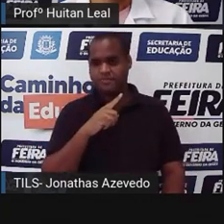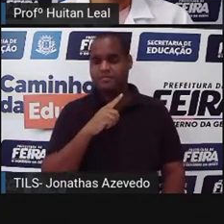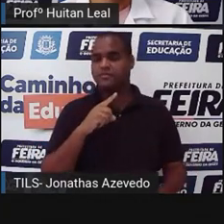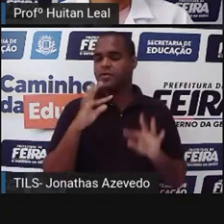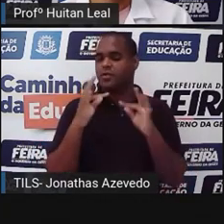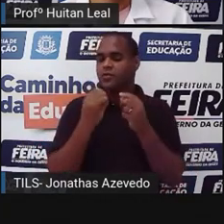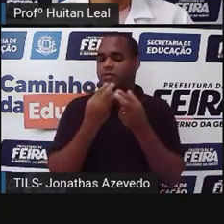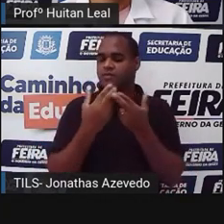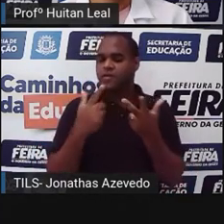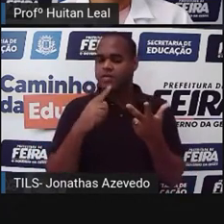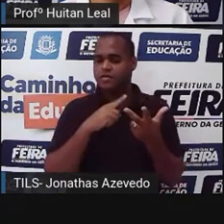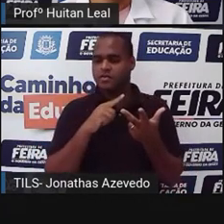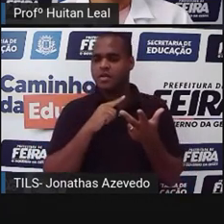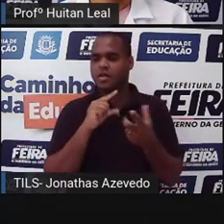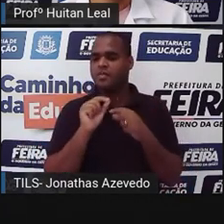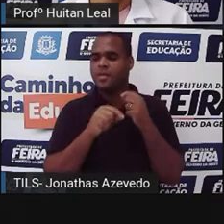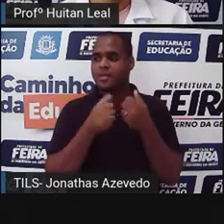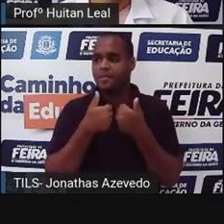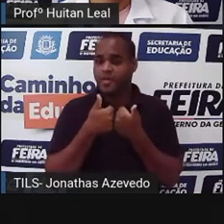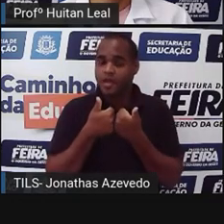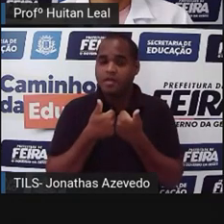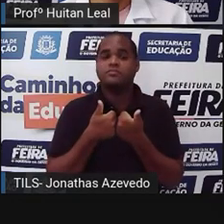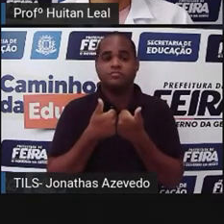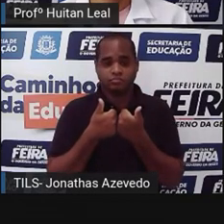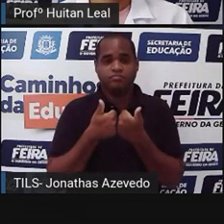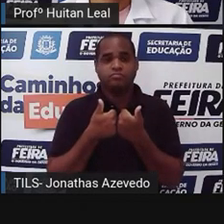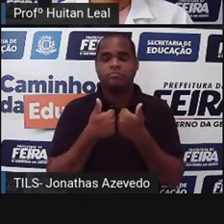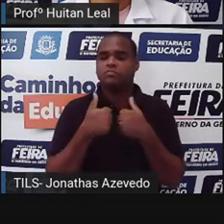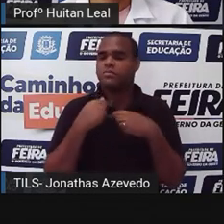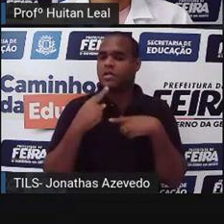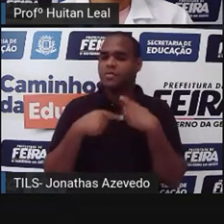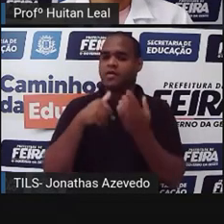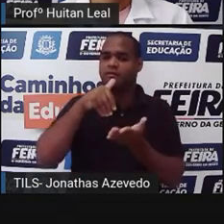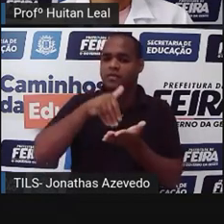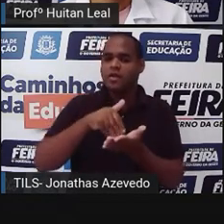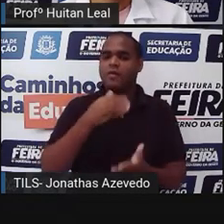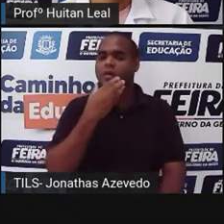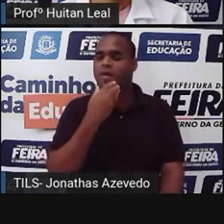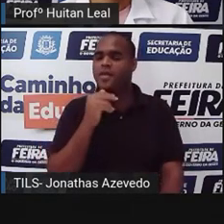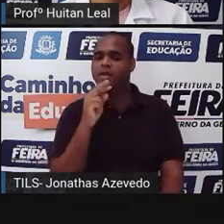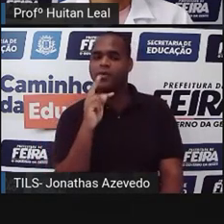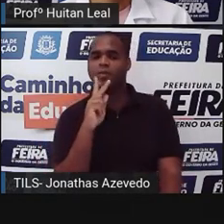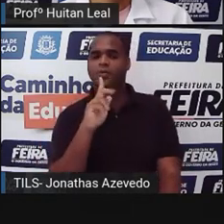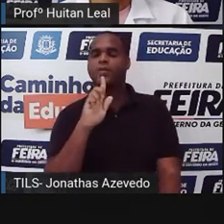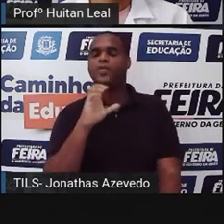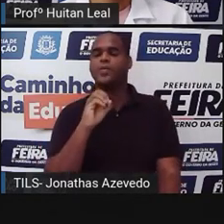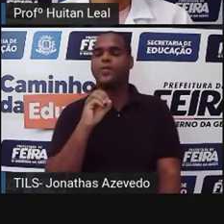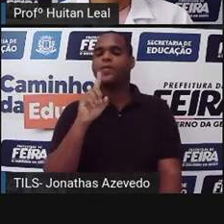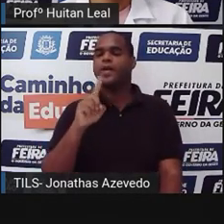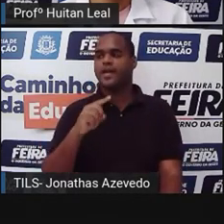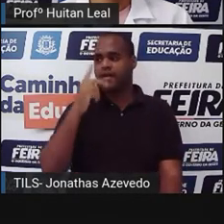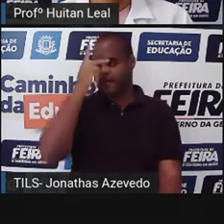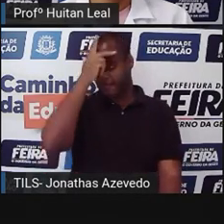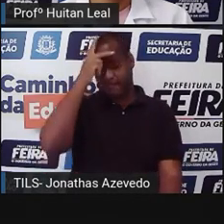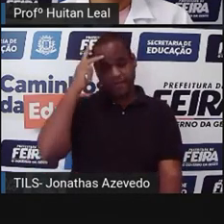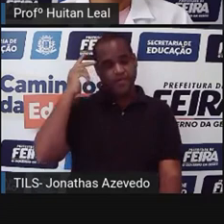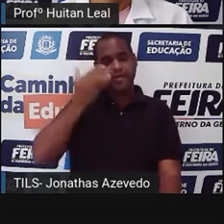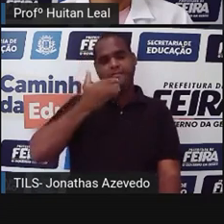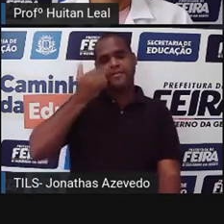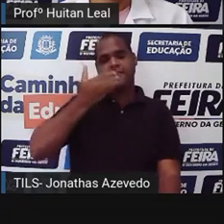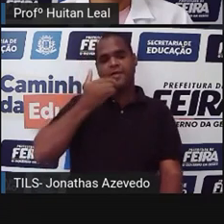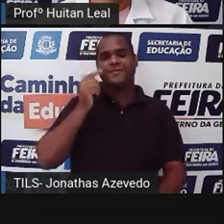acabou bem, não é? No final, Hugo se tornou uma pessoa melhor.